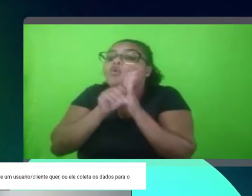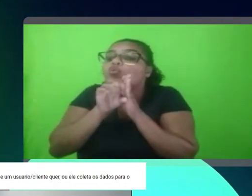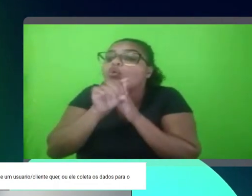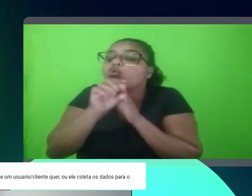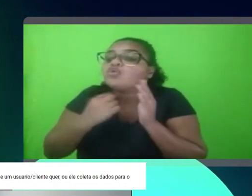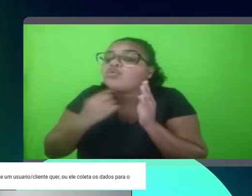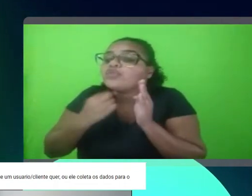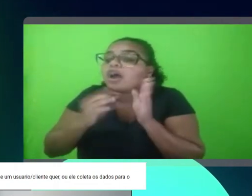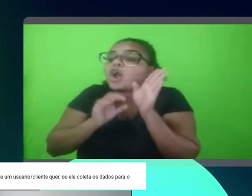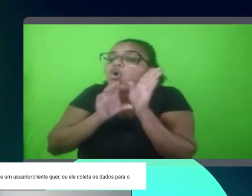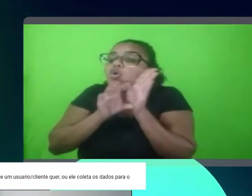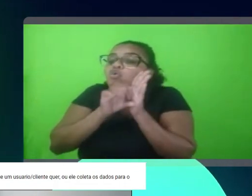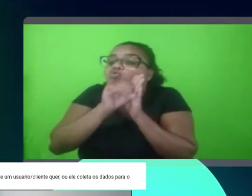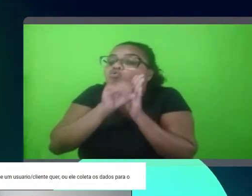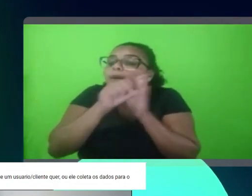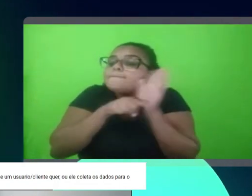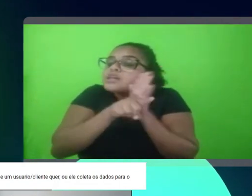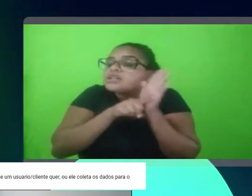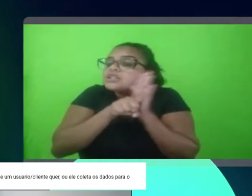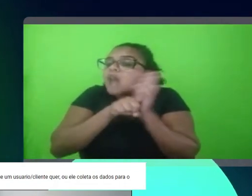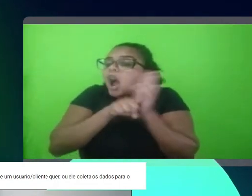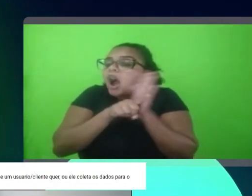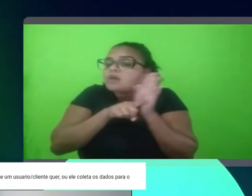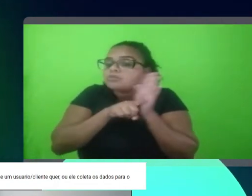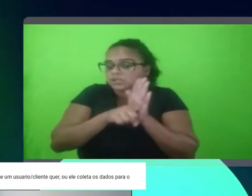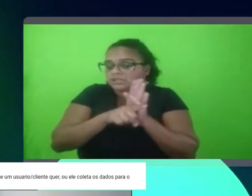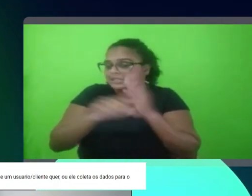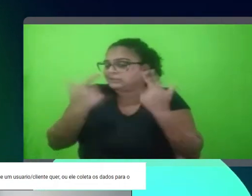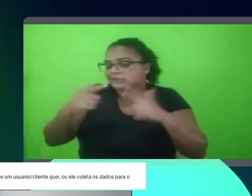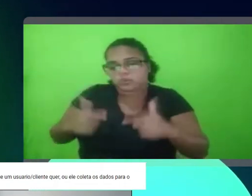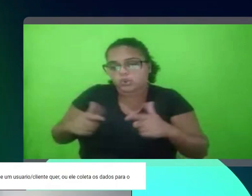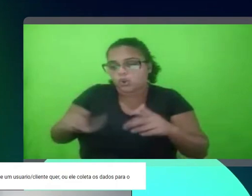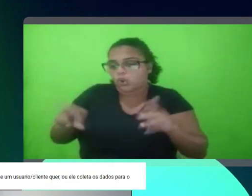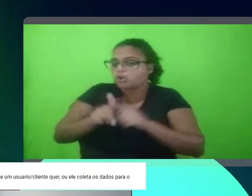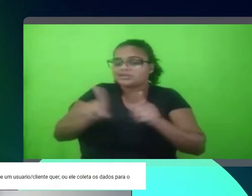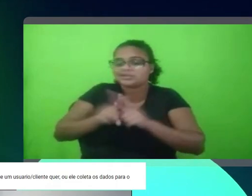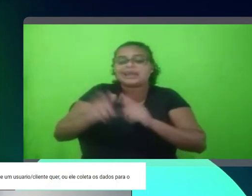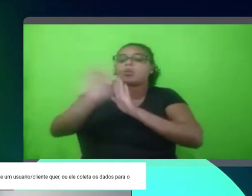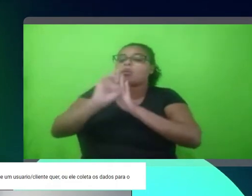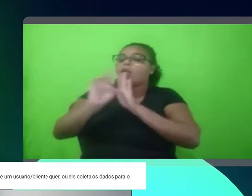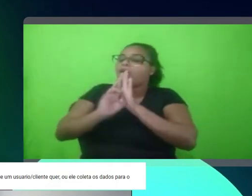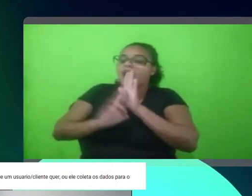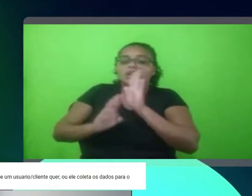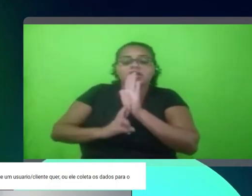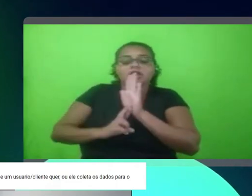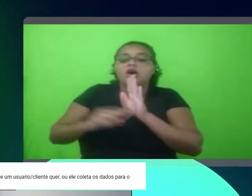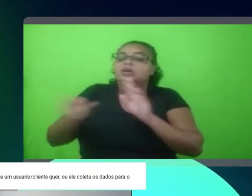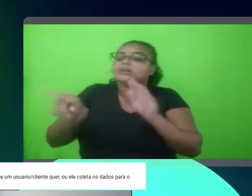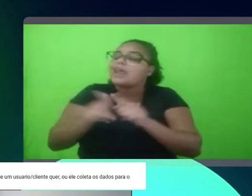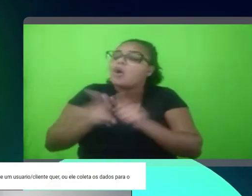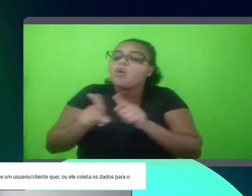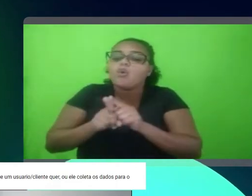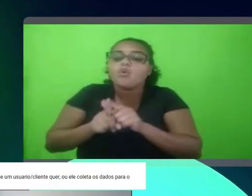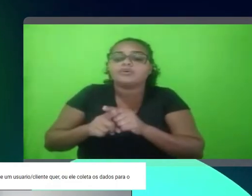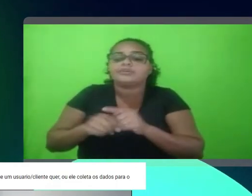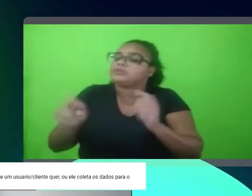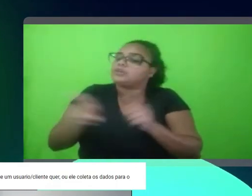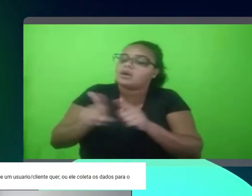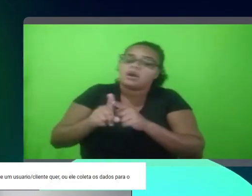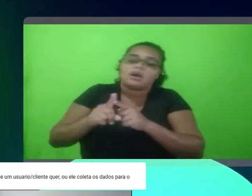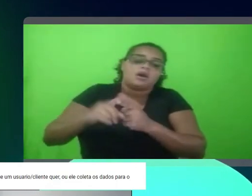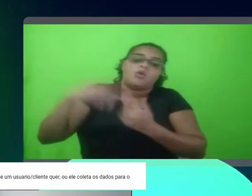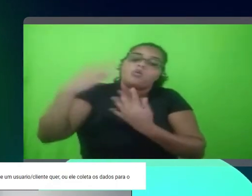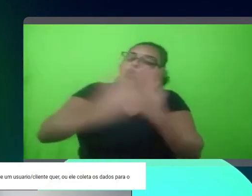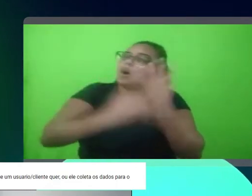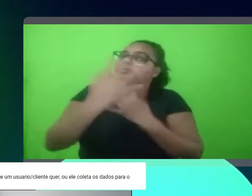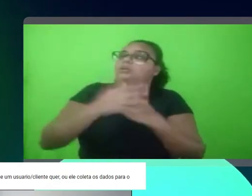Então, assim, dentro do Google ali, ele não tem um conjunto de regras claras do algoritmo dele, tá? Então, ele não fala para você, ó,